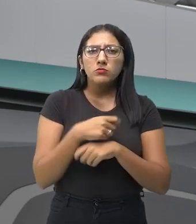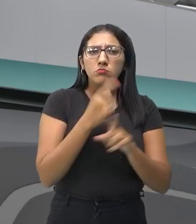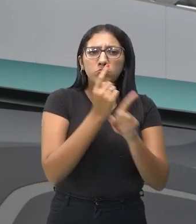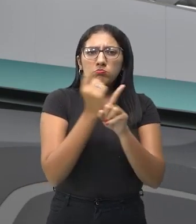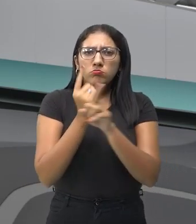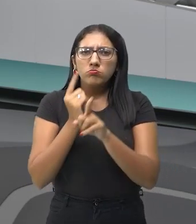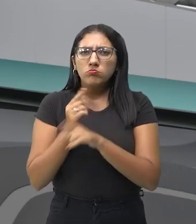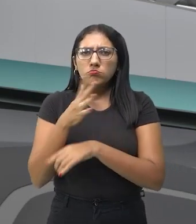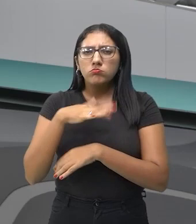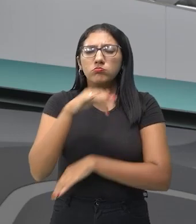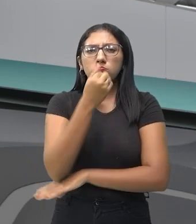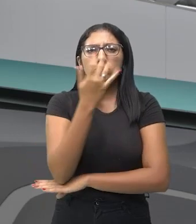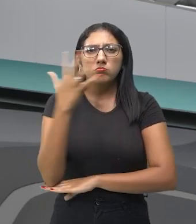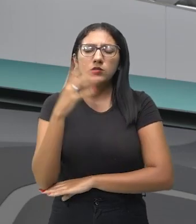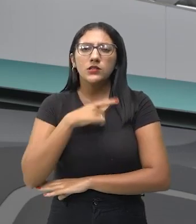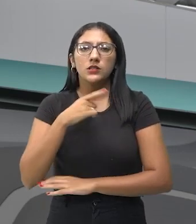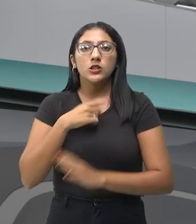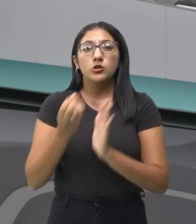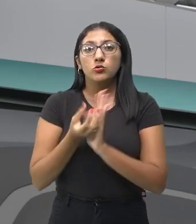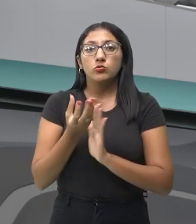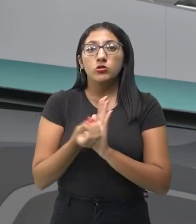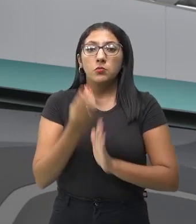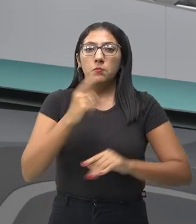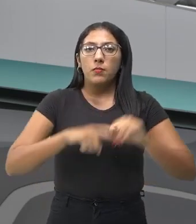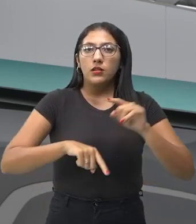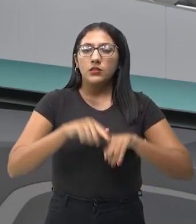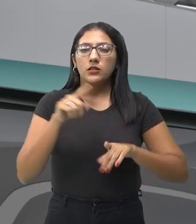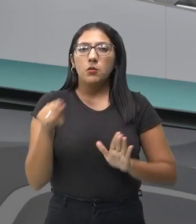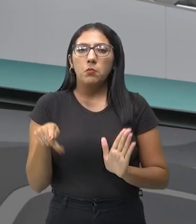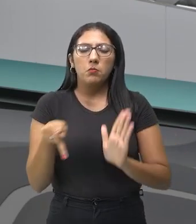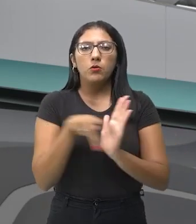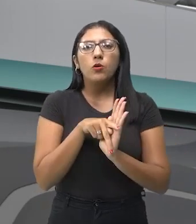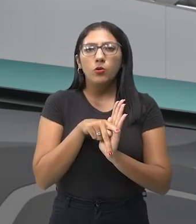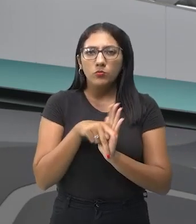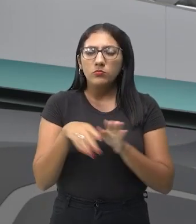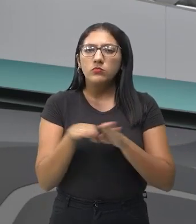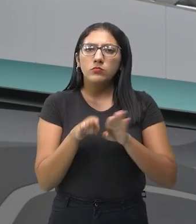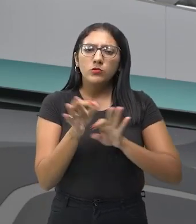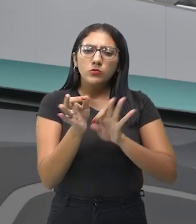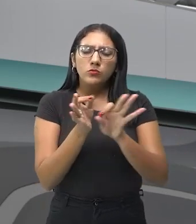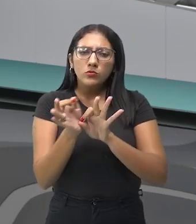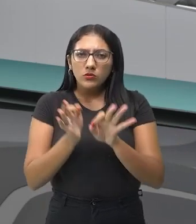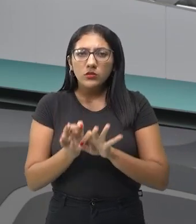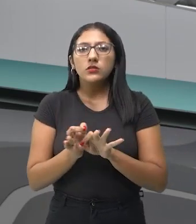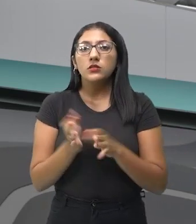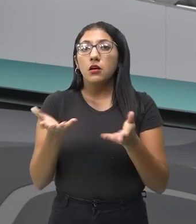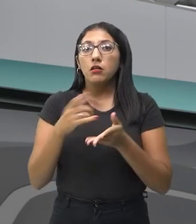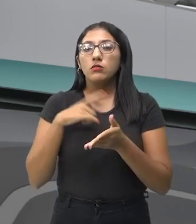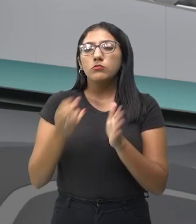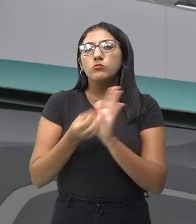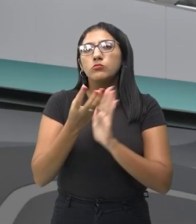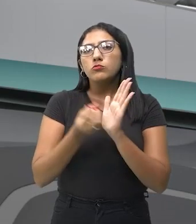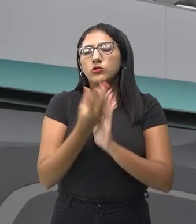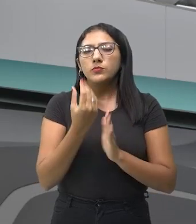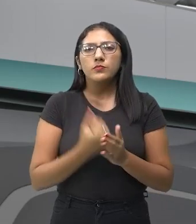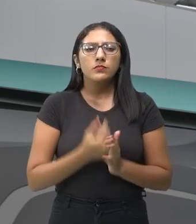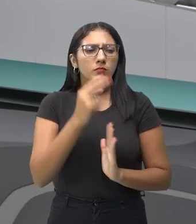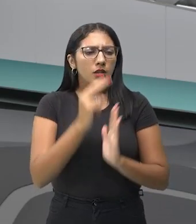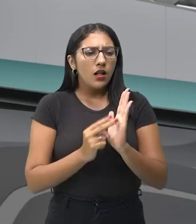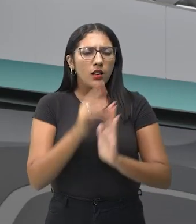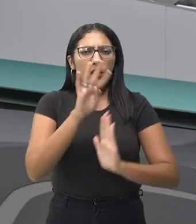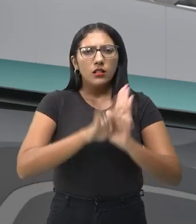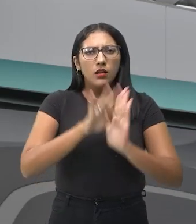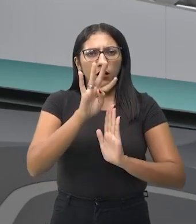natureza, ele cria os instrumentos musicais, ele organiza os sons e cria uma letra para